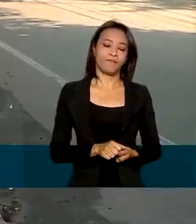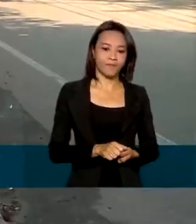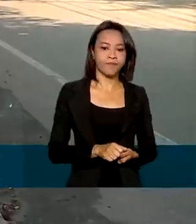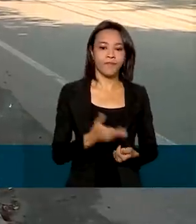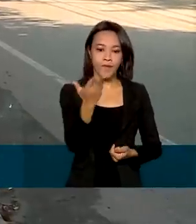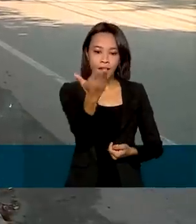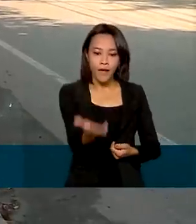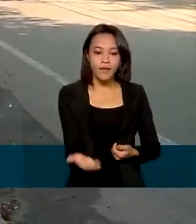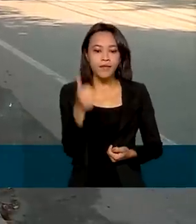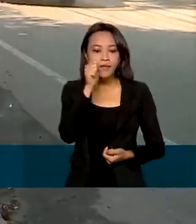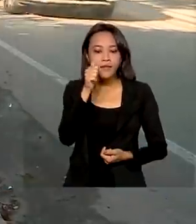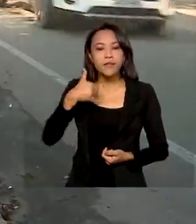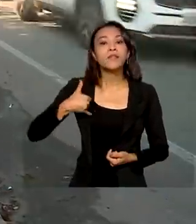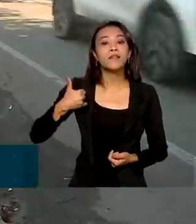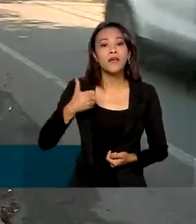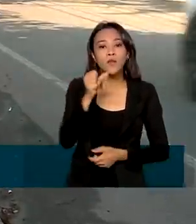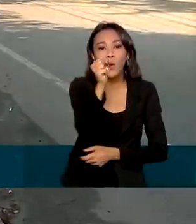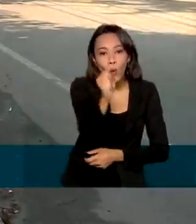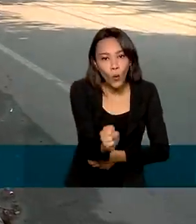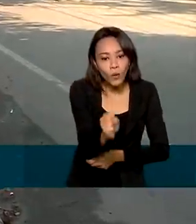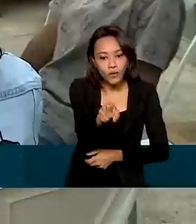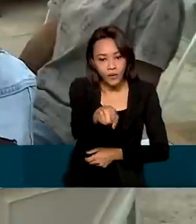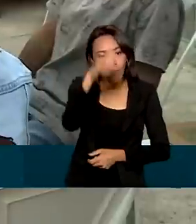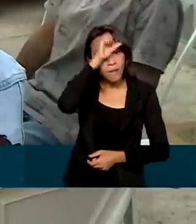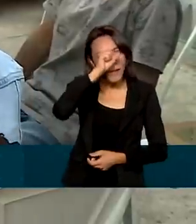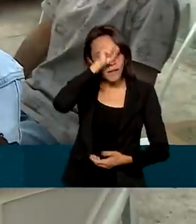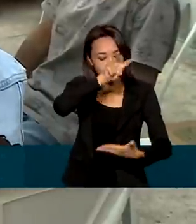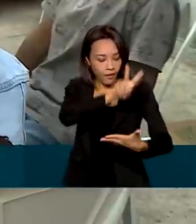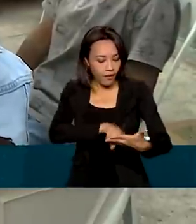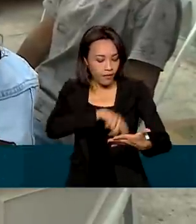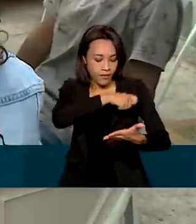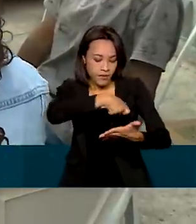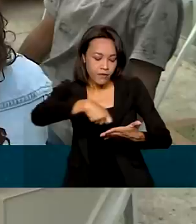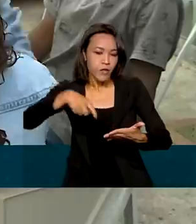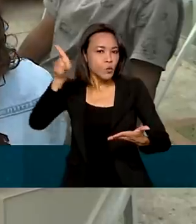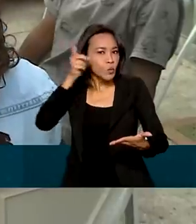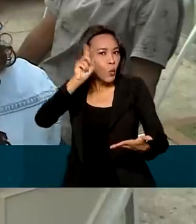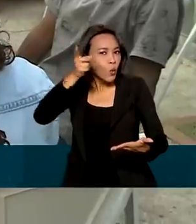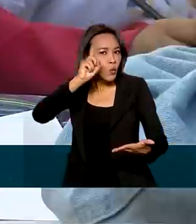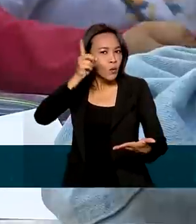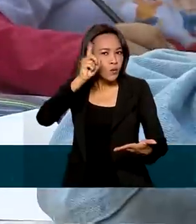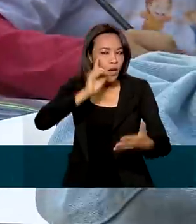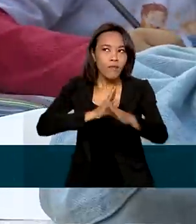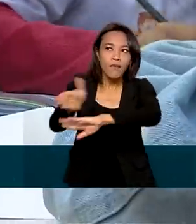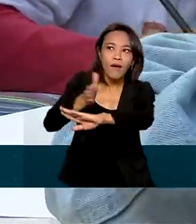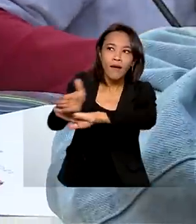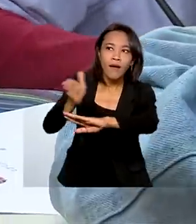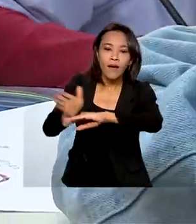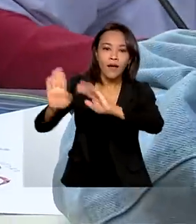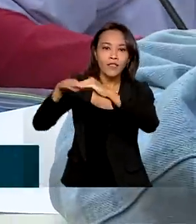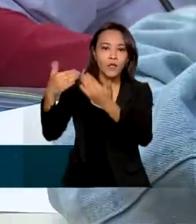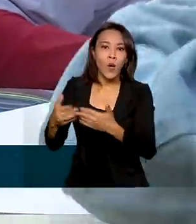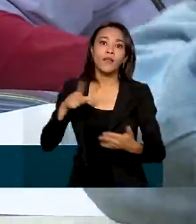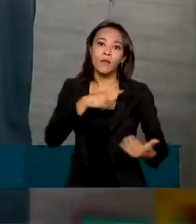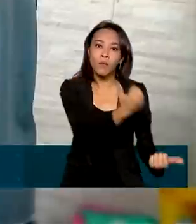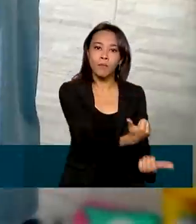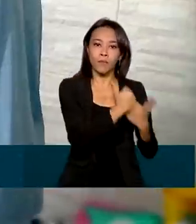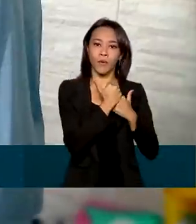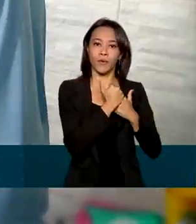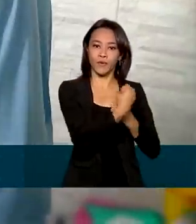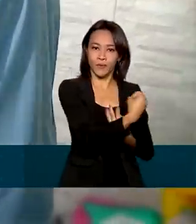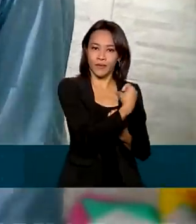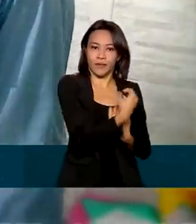Ester tem 8 anos e está aprendendo a ler e escrever. Todos os dias, além de estudar no colégio, ela faz aula de reforço escolar.